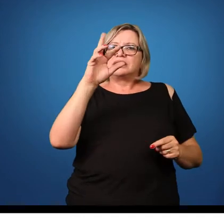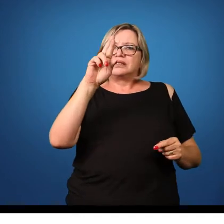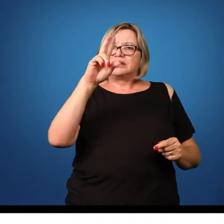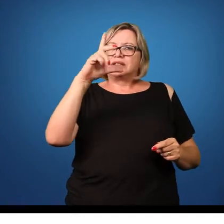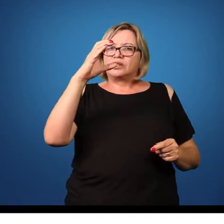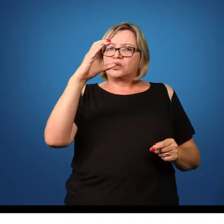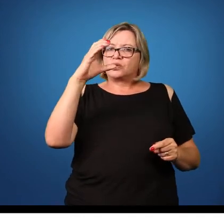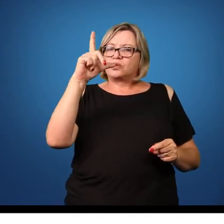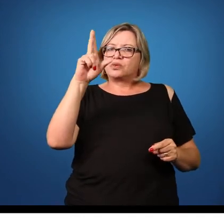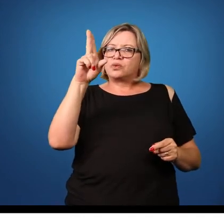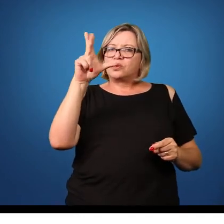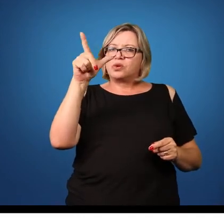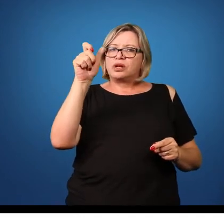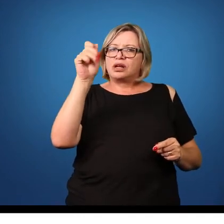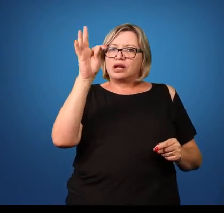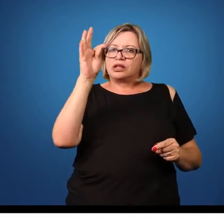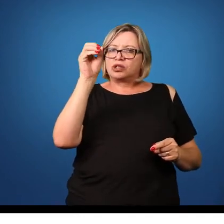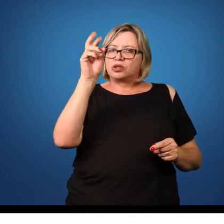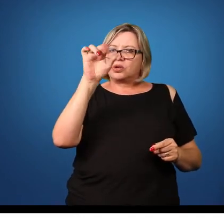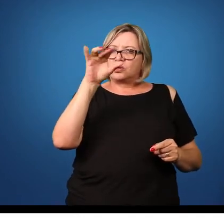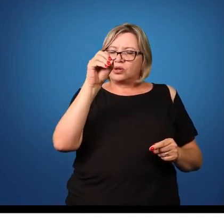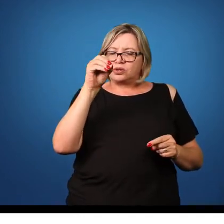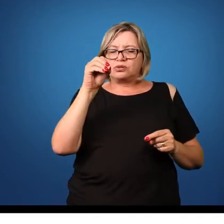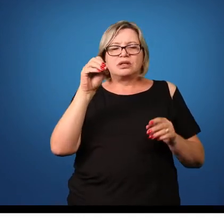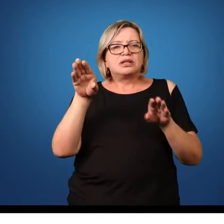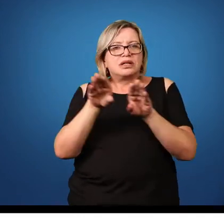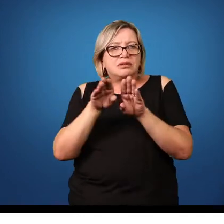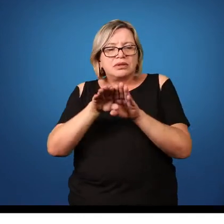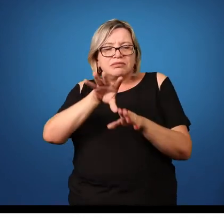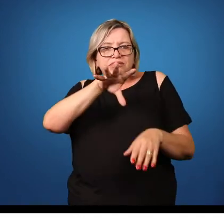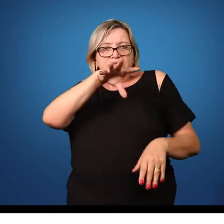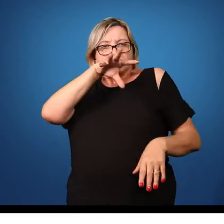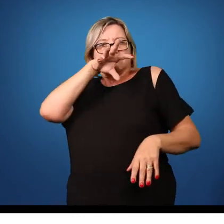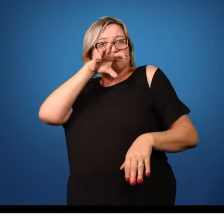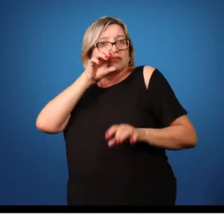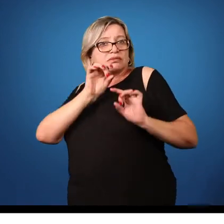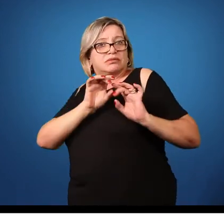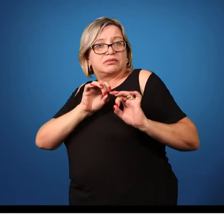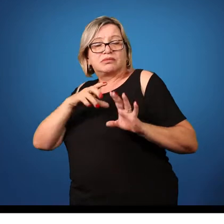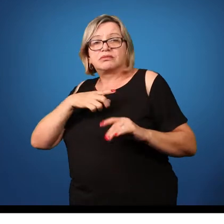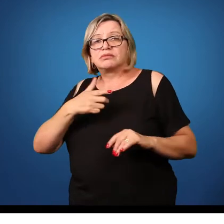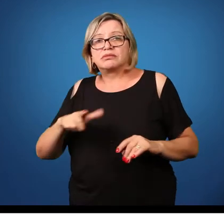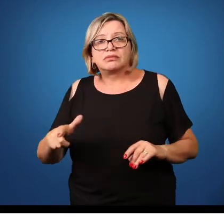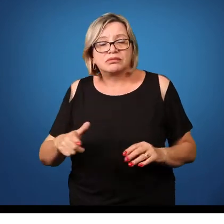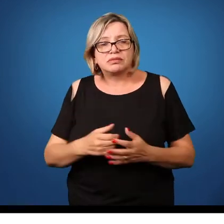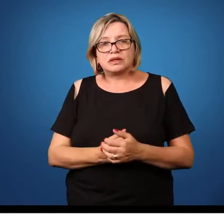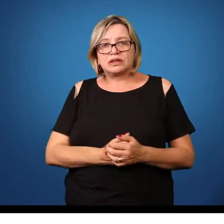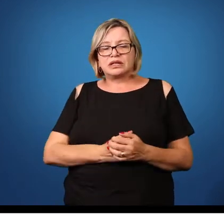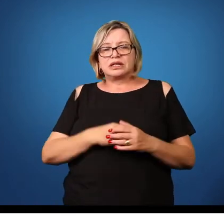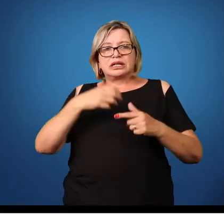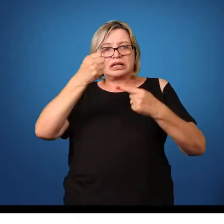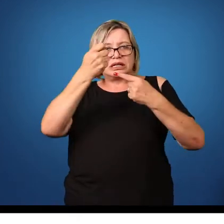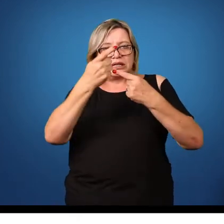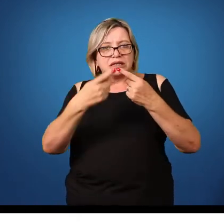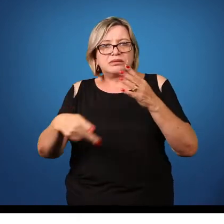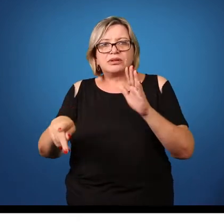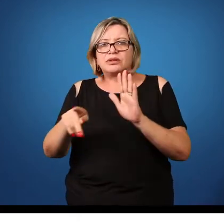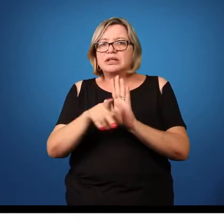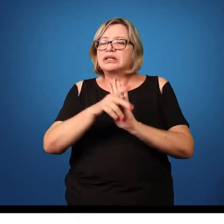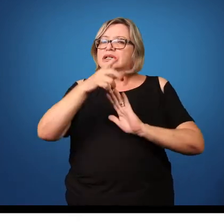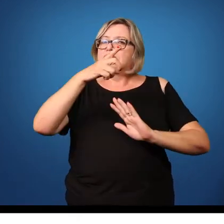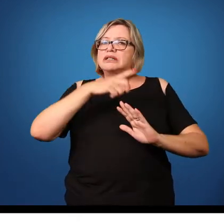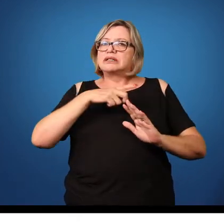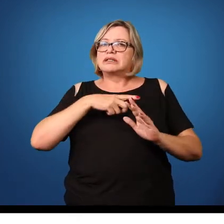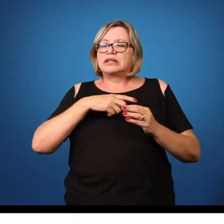respiratório. Então são algumas características inerentes ao grupo, tá certo? E eles apresentam uma